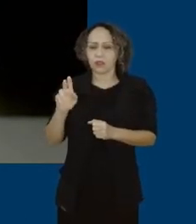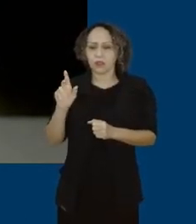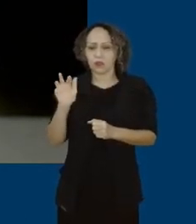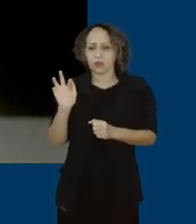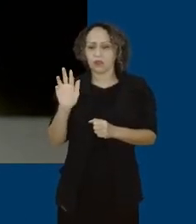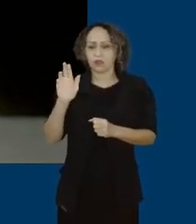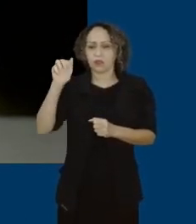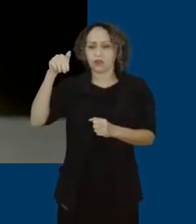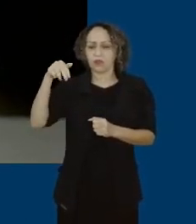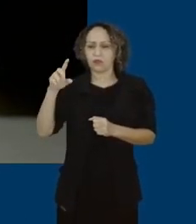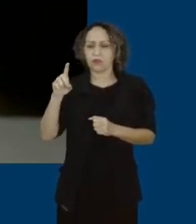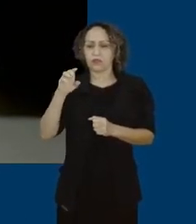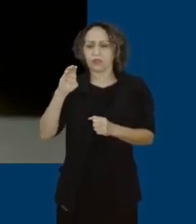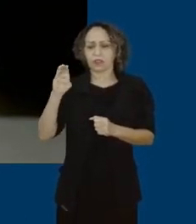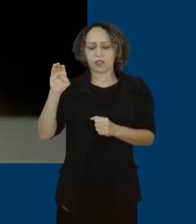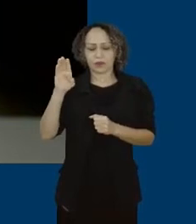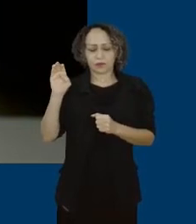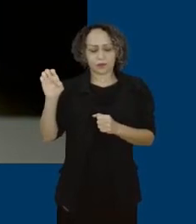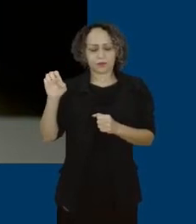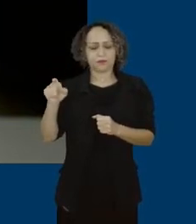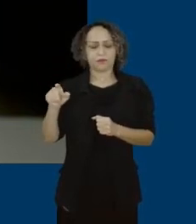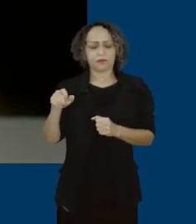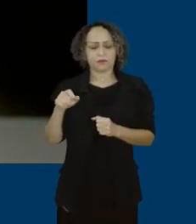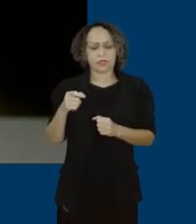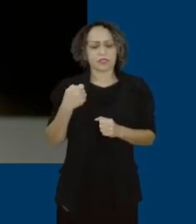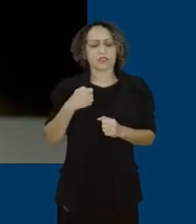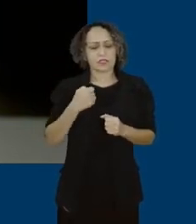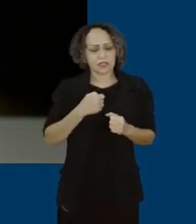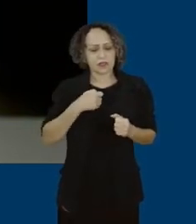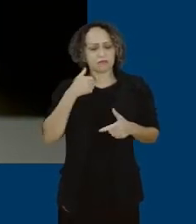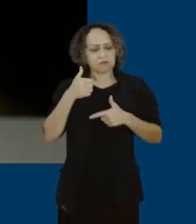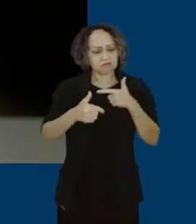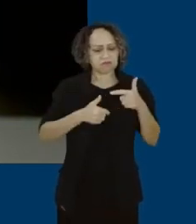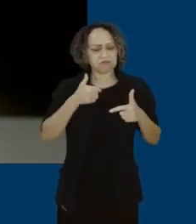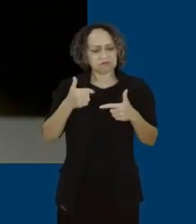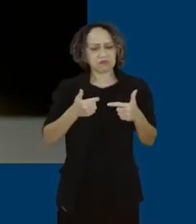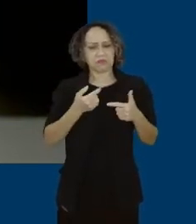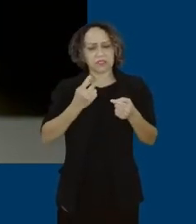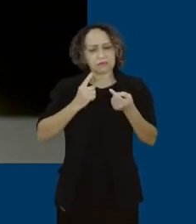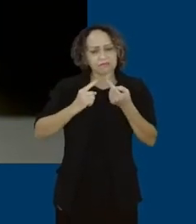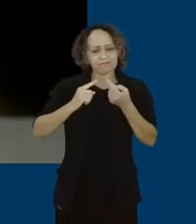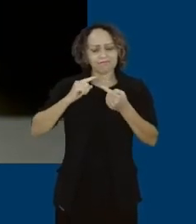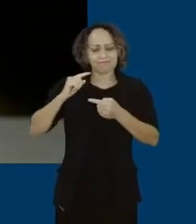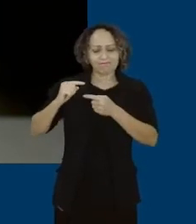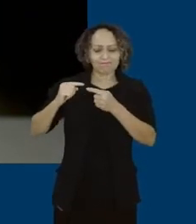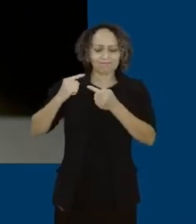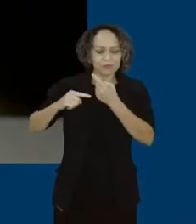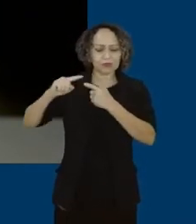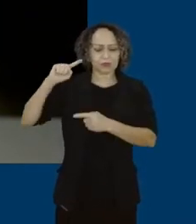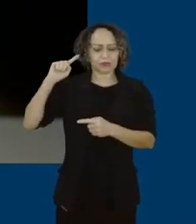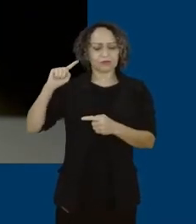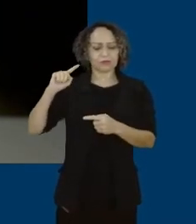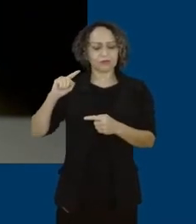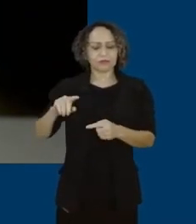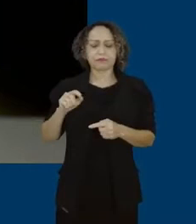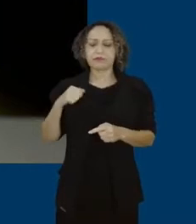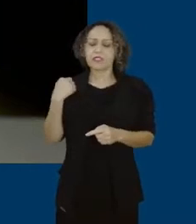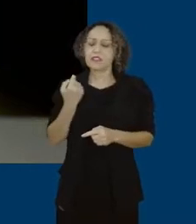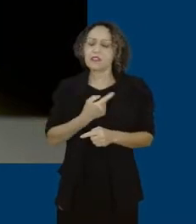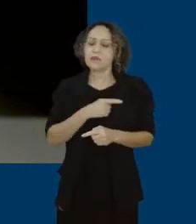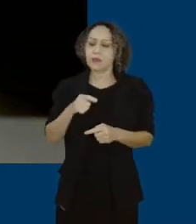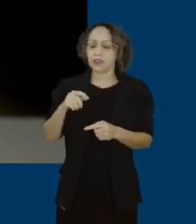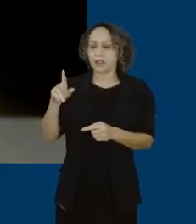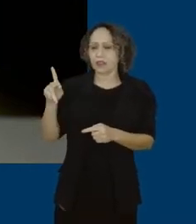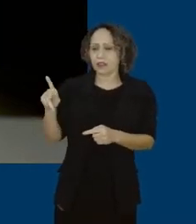Nós precisamos pensar uma reforma administrativa real, não essa deforma que eles quiseram fazer, que seria a PEC